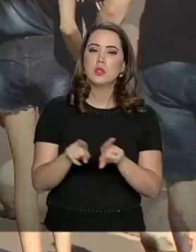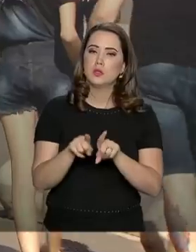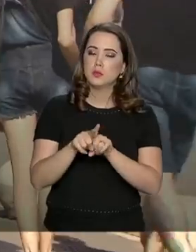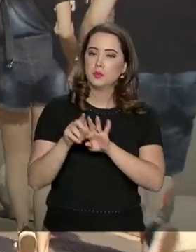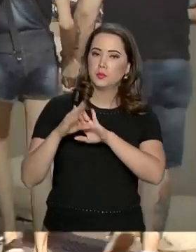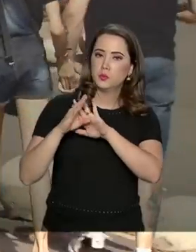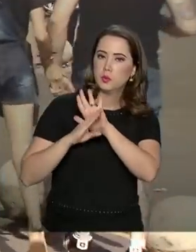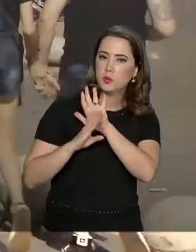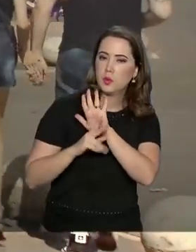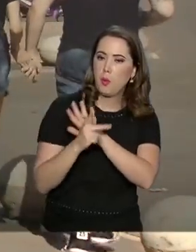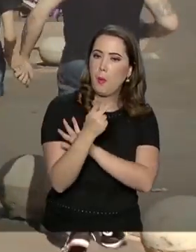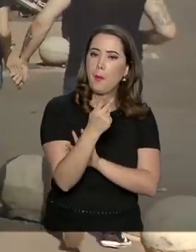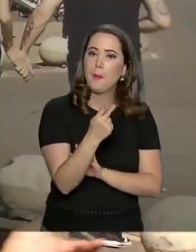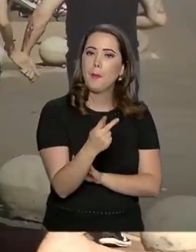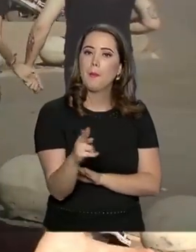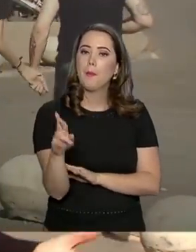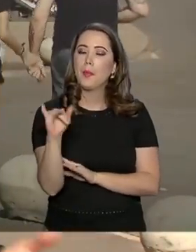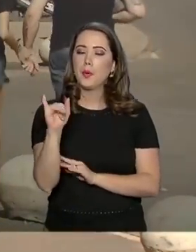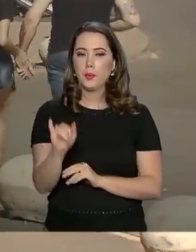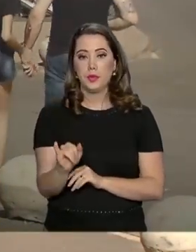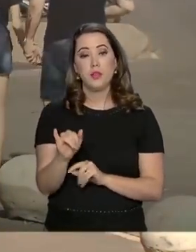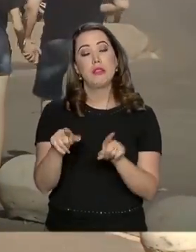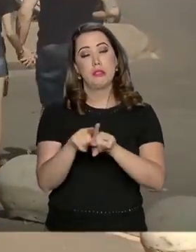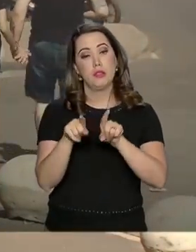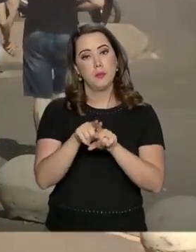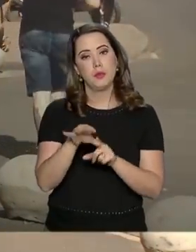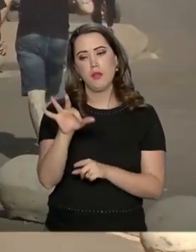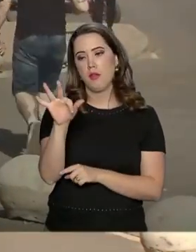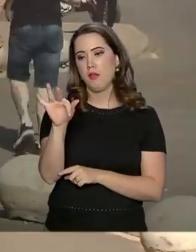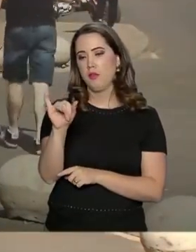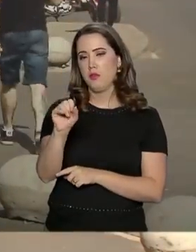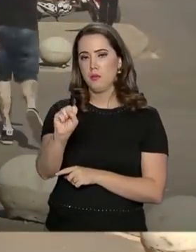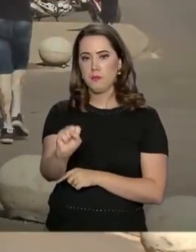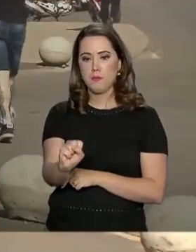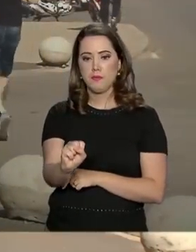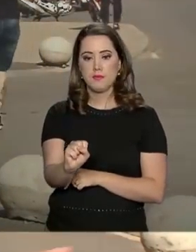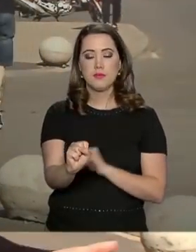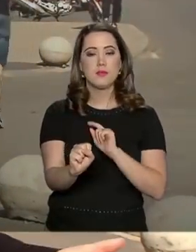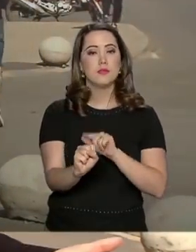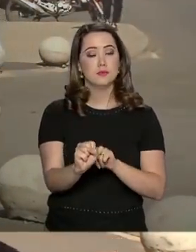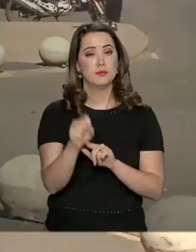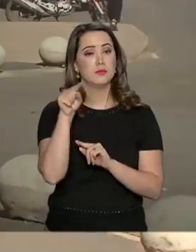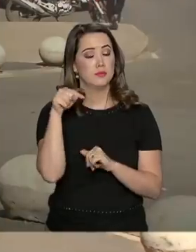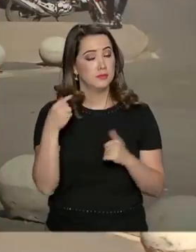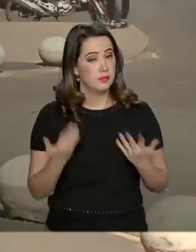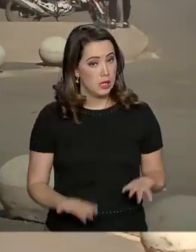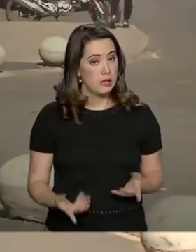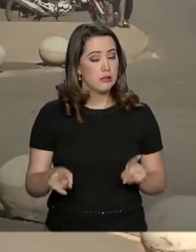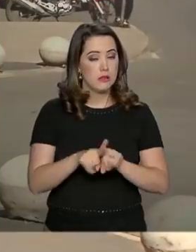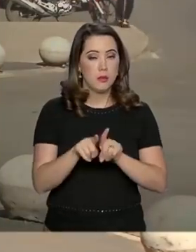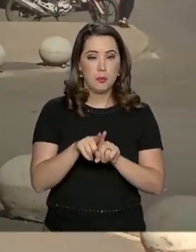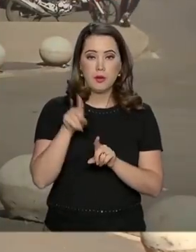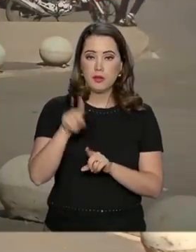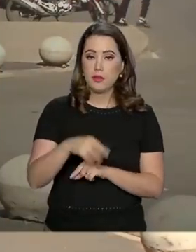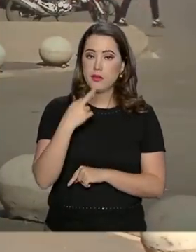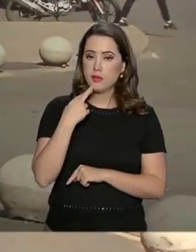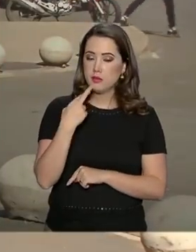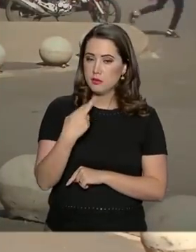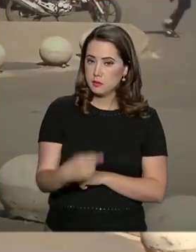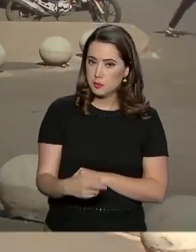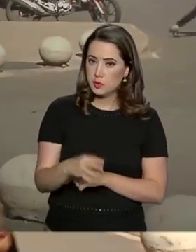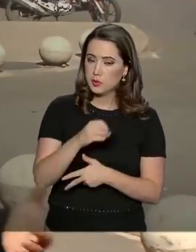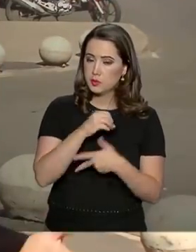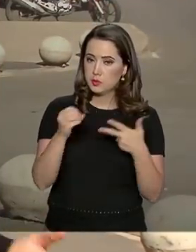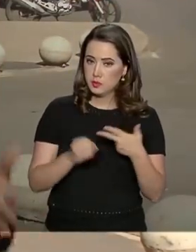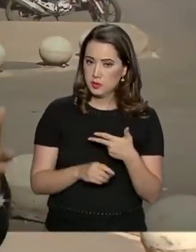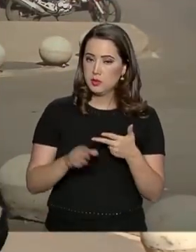programa Universidade para Todos, o Prouni, e no fundo de financiamento estudantil, o FIES. Além disso, o resultado do Enem